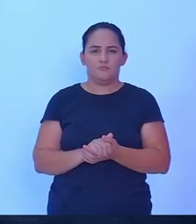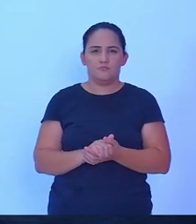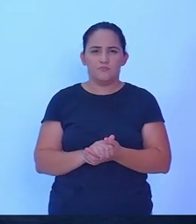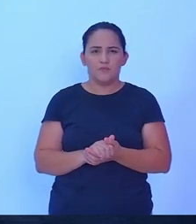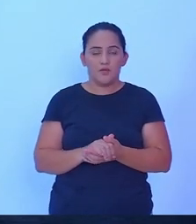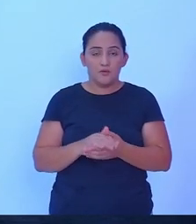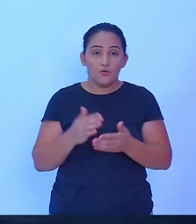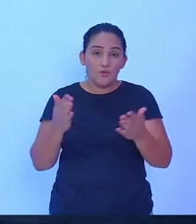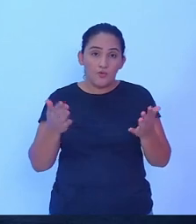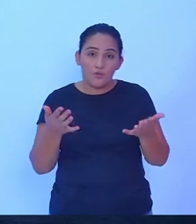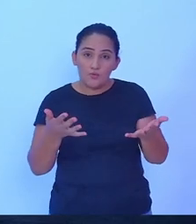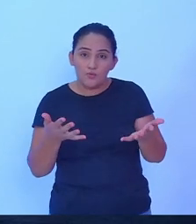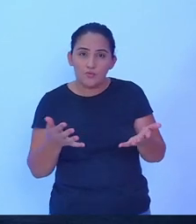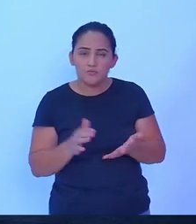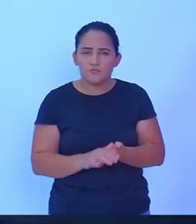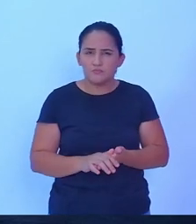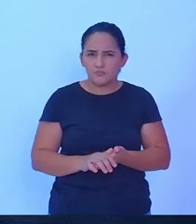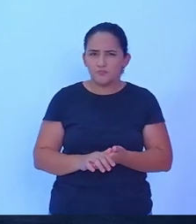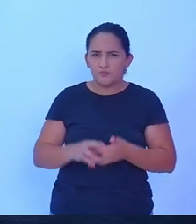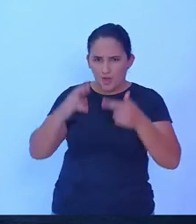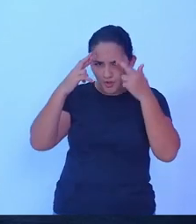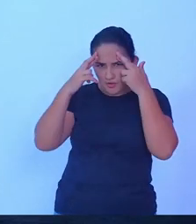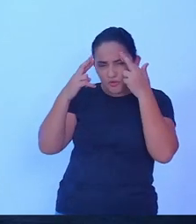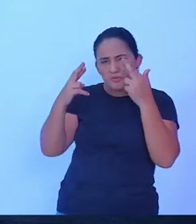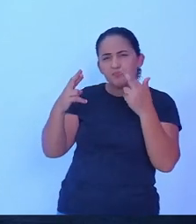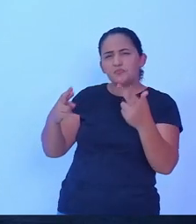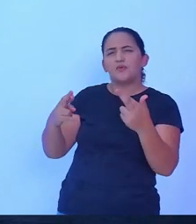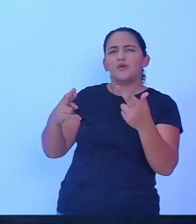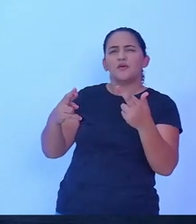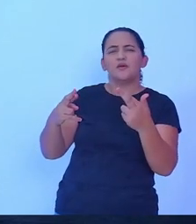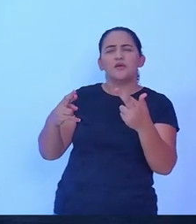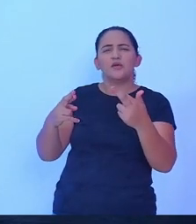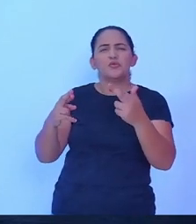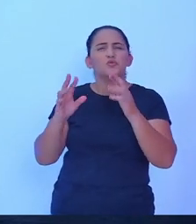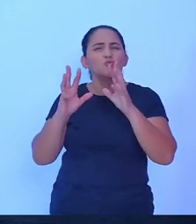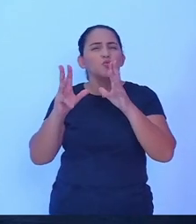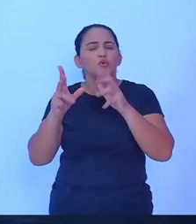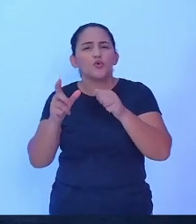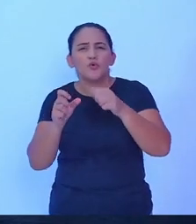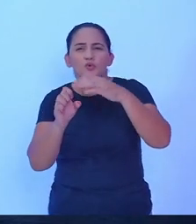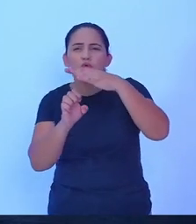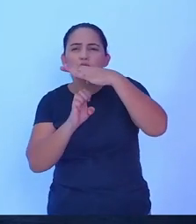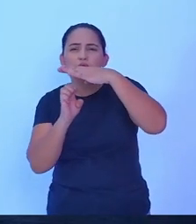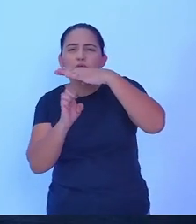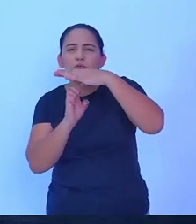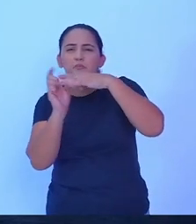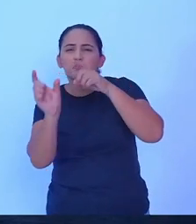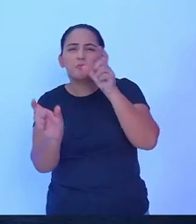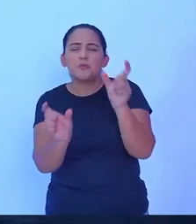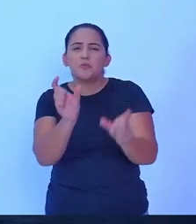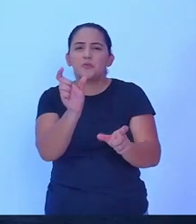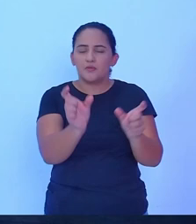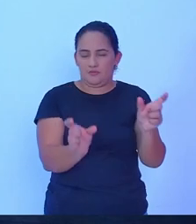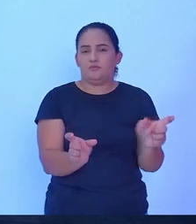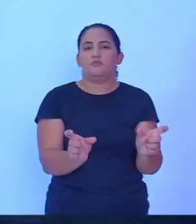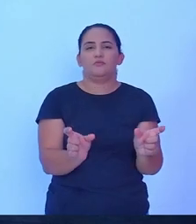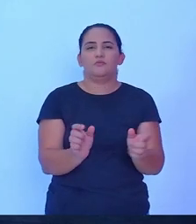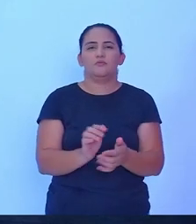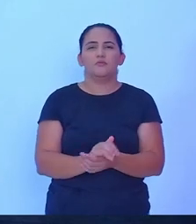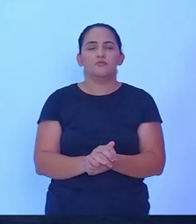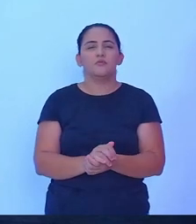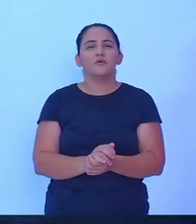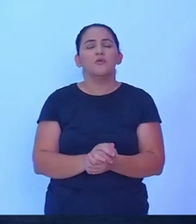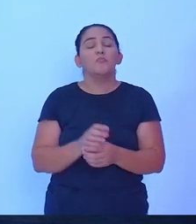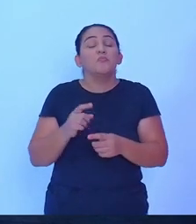o nosso respeito a toda classe de empresários, a todos os empreendedores do nosso município, porque